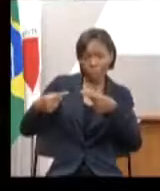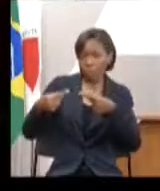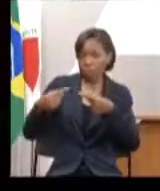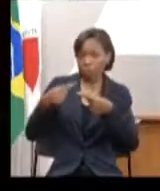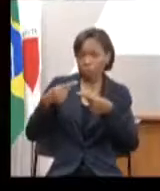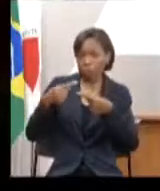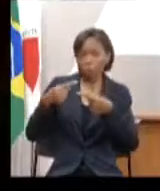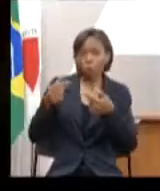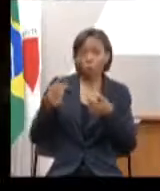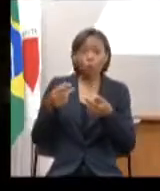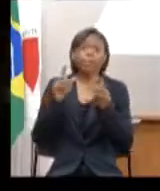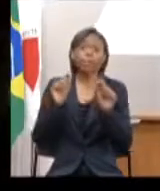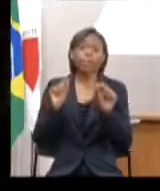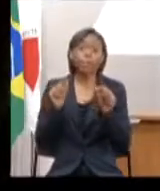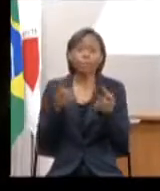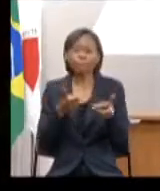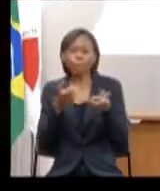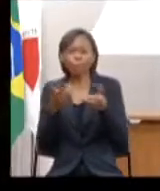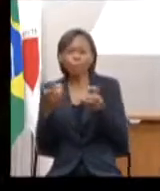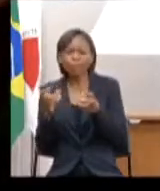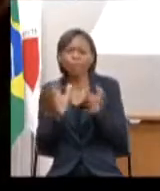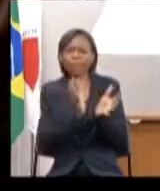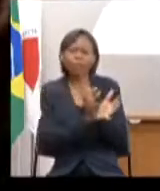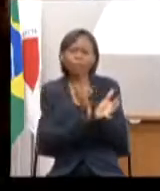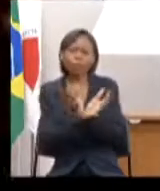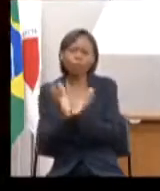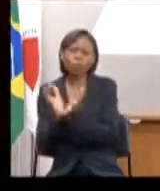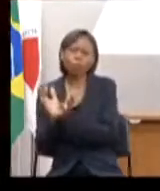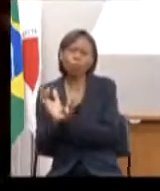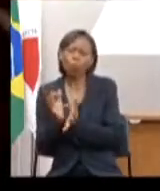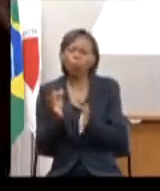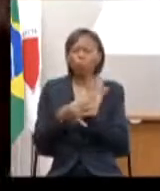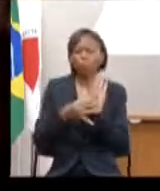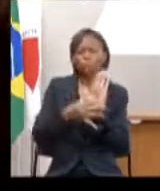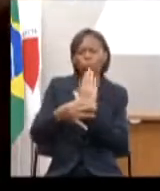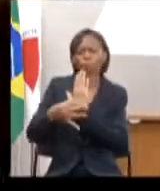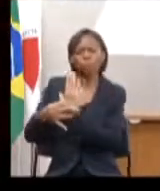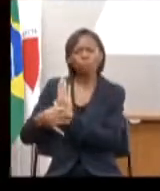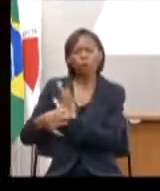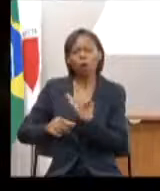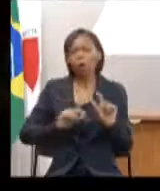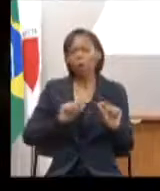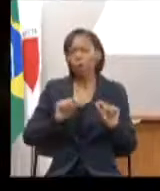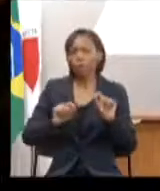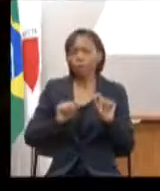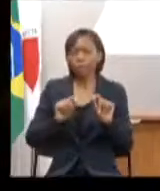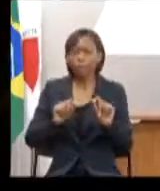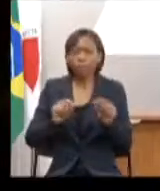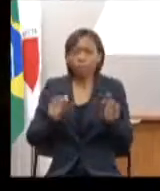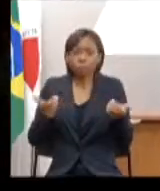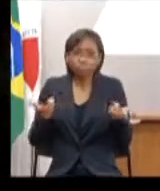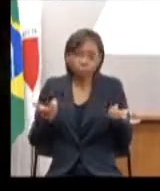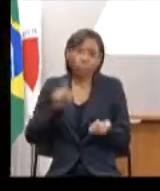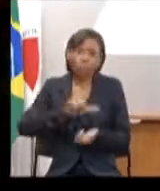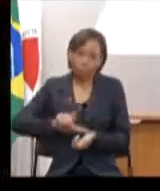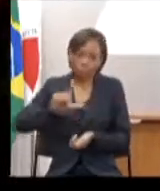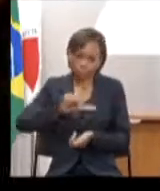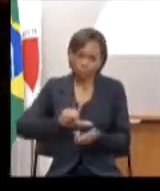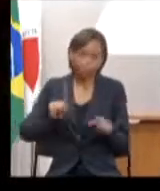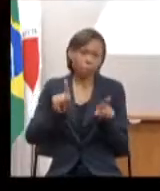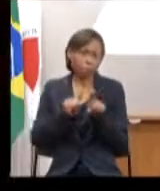vamos ouvir de cada segmento aquele que ele almeja, que ele pretende, claro, que também,